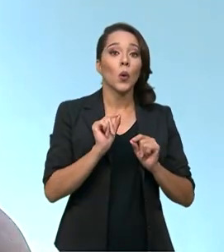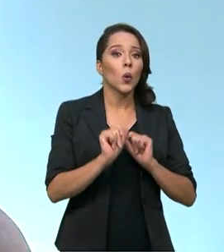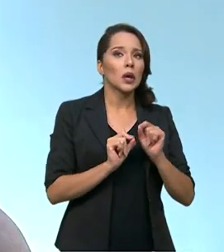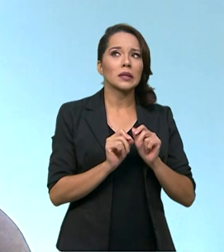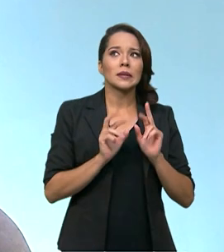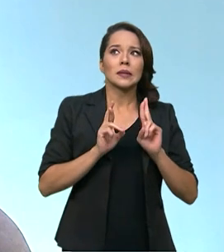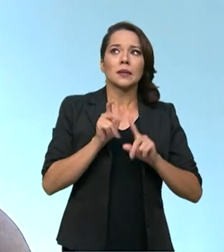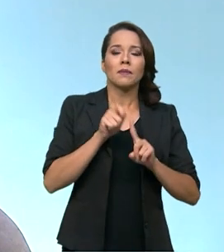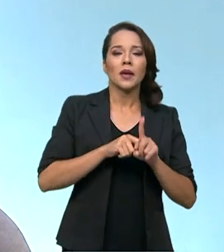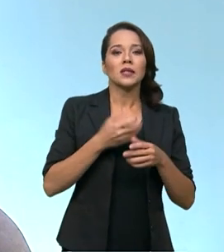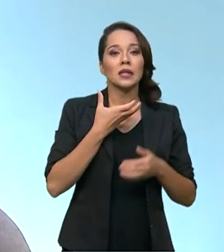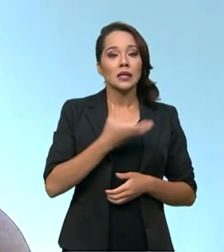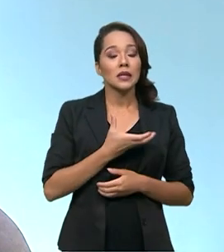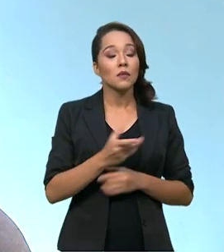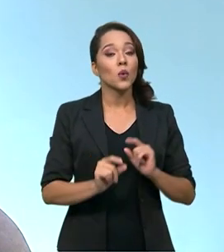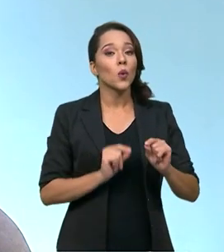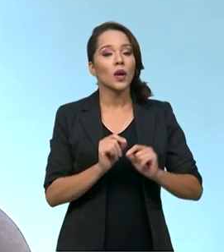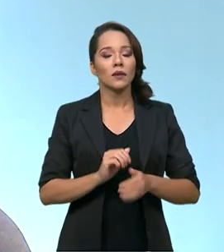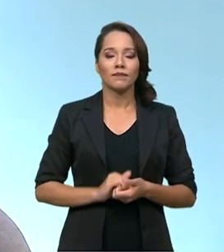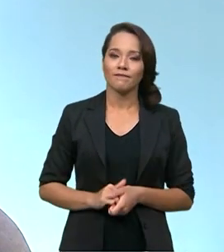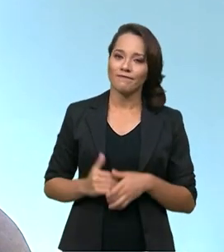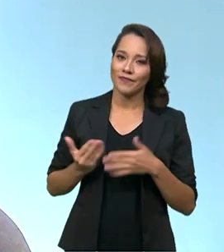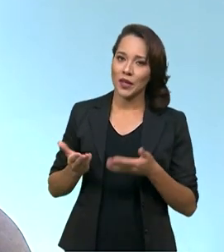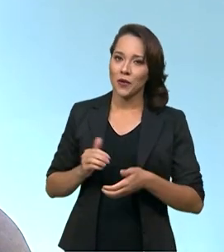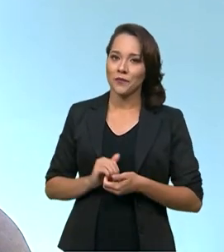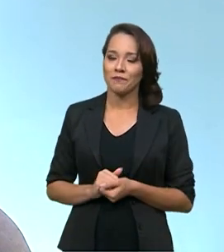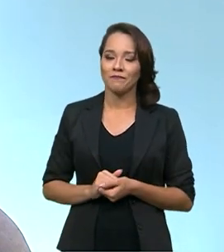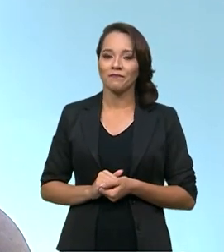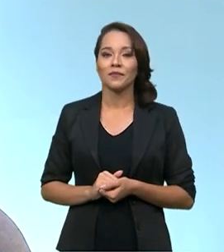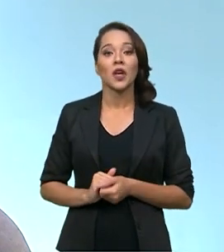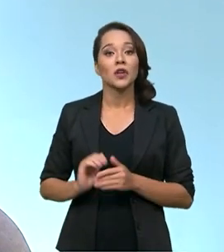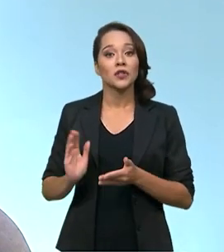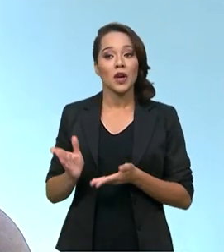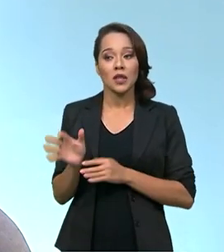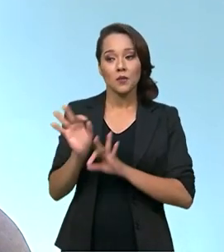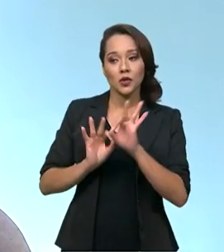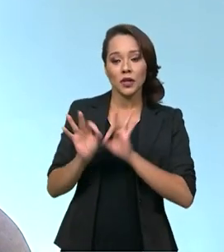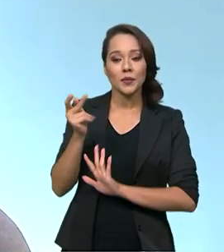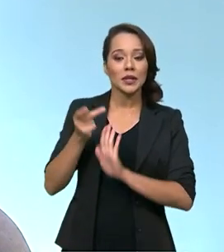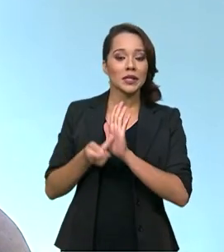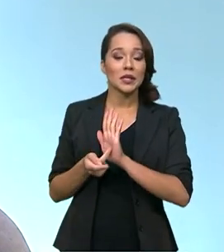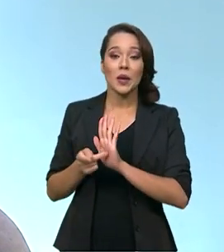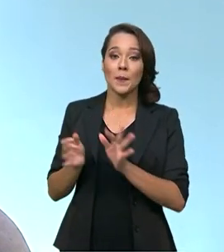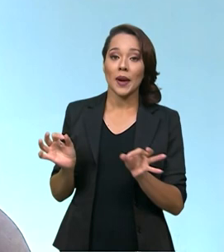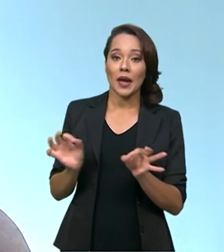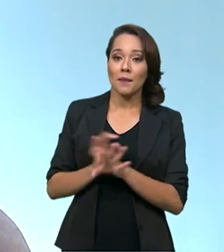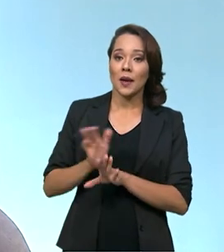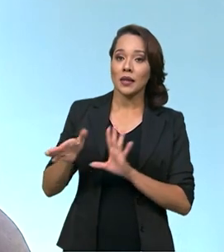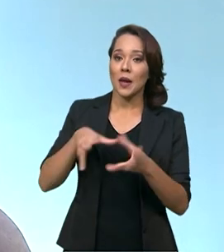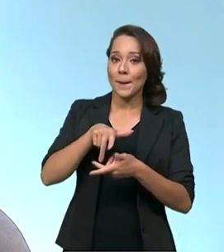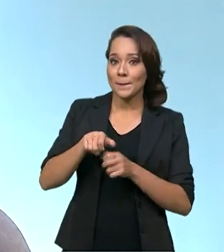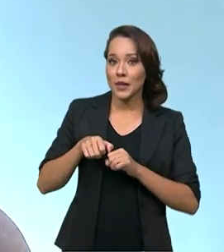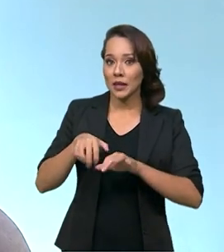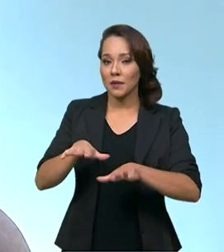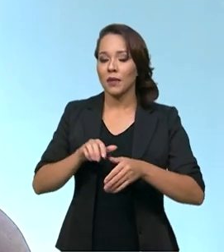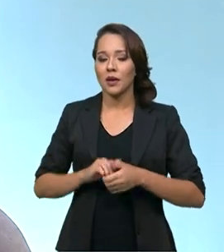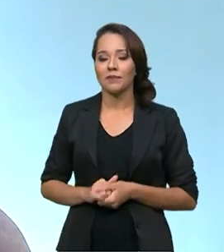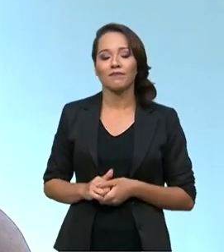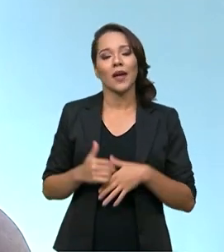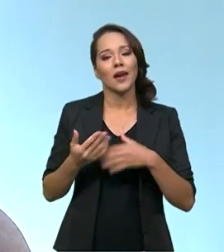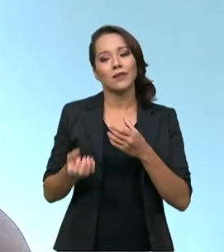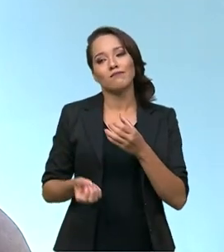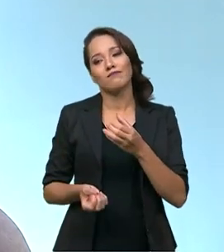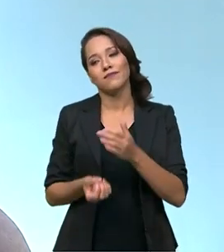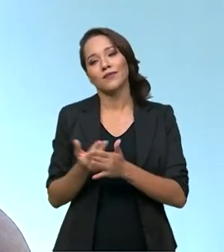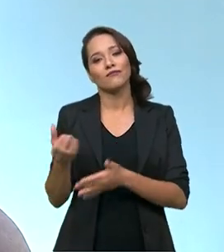desse mês de dezembro agora, ministro? Então, nós estávamos nos planejando para a saída do cenário pandêmico. Eis que surge